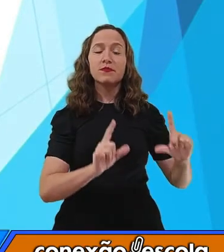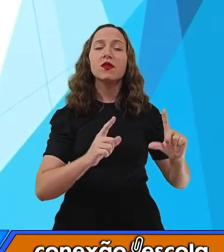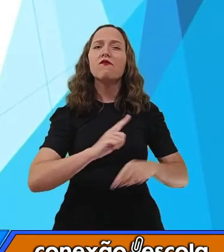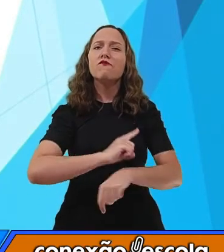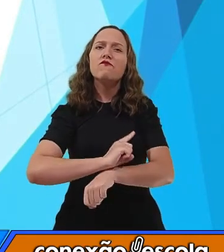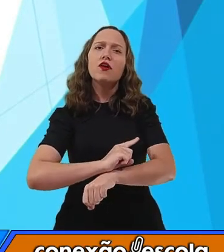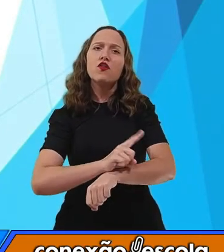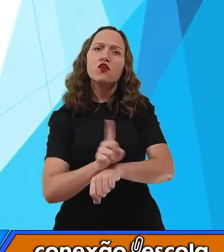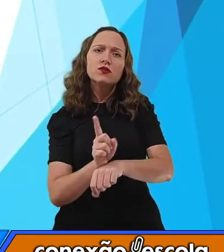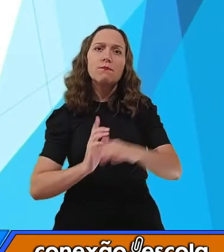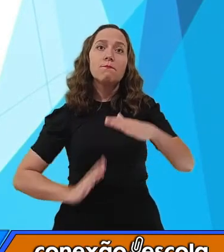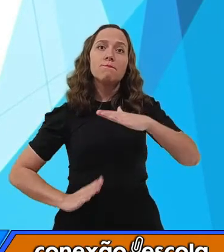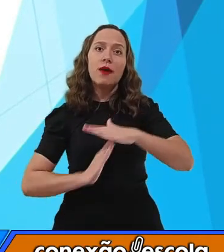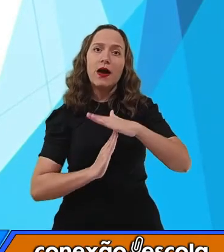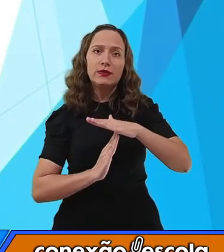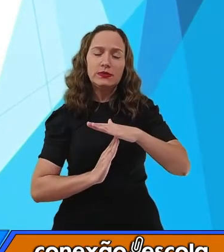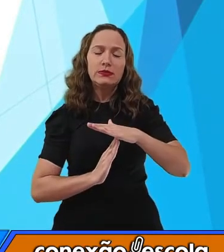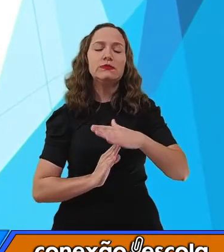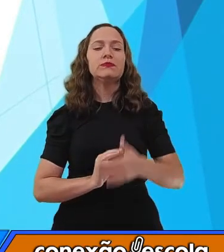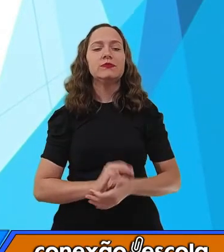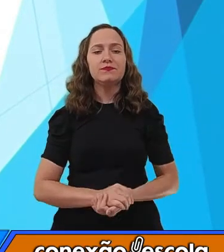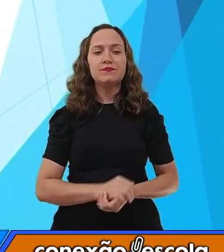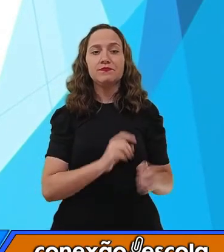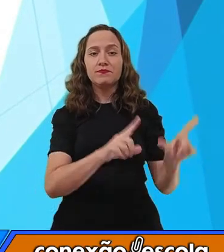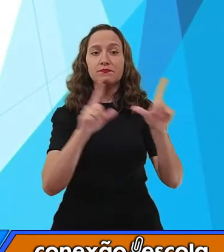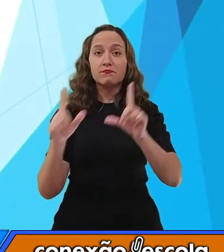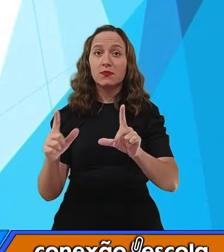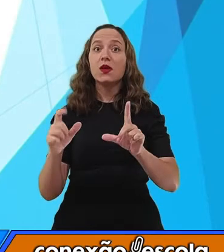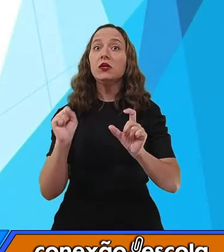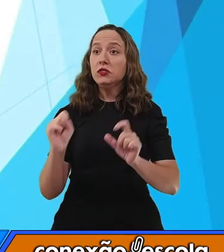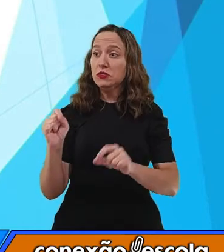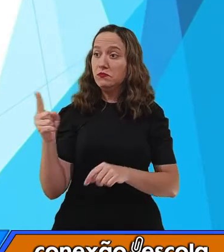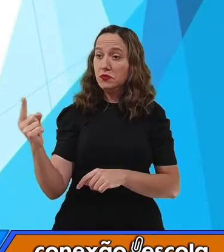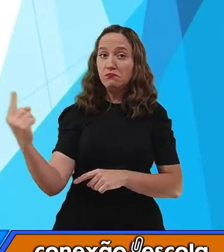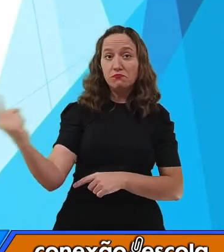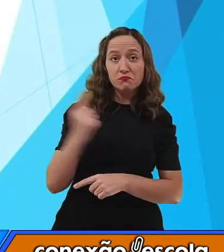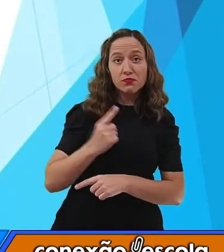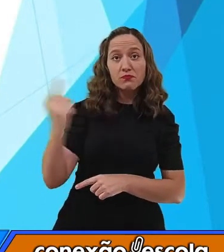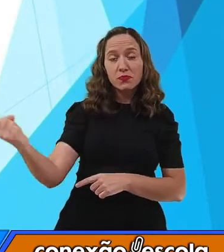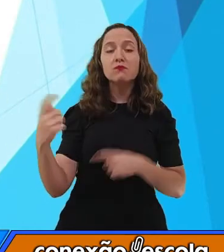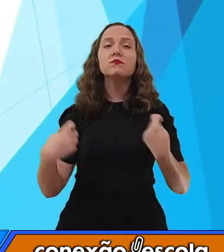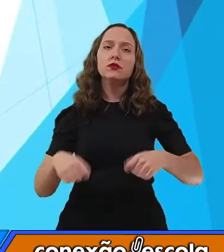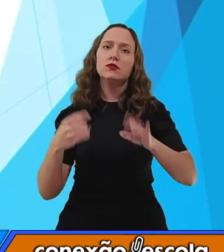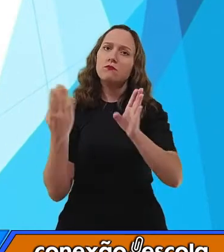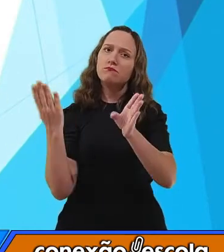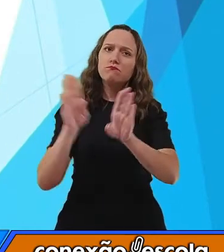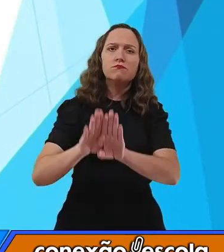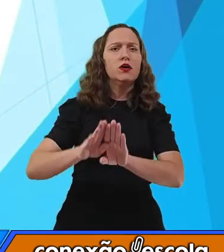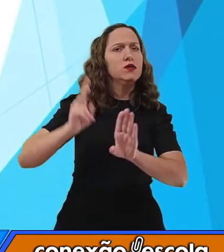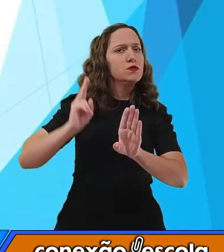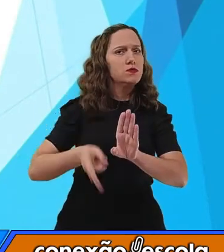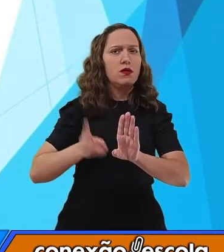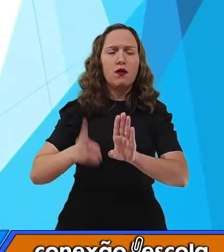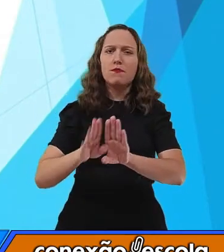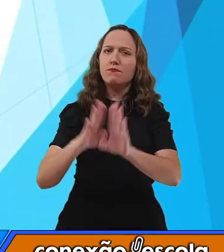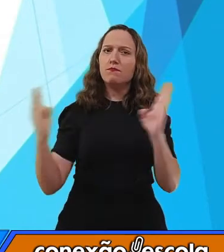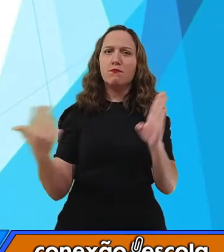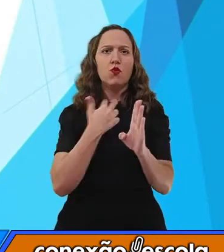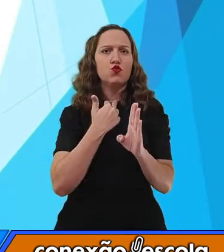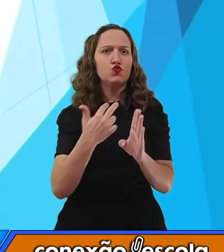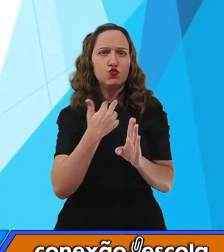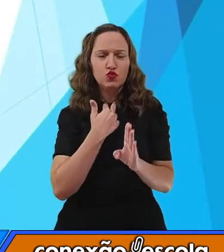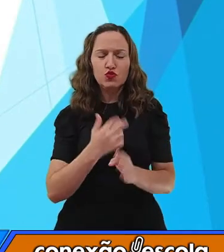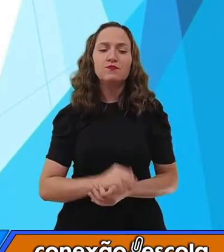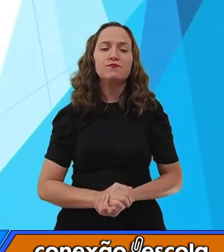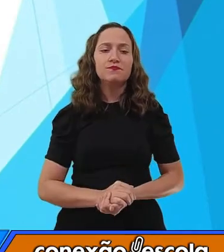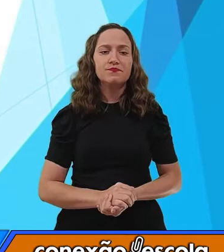permitida, né? Ao entrar e sair do condomínio, manter a porta e o portão sempre fechados, tá?